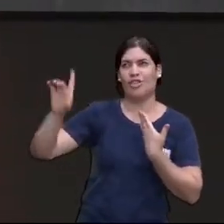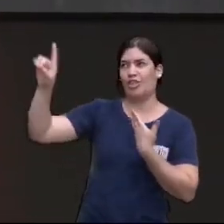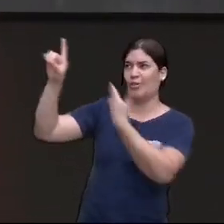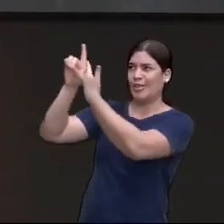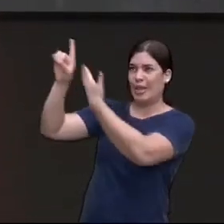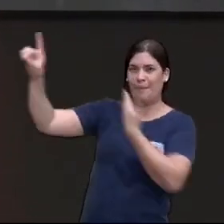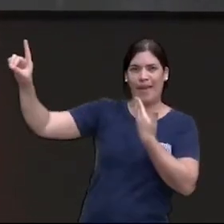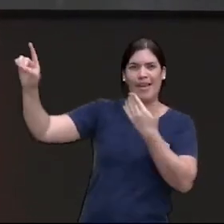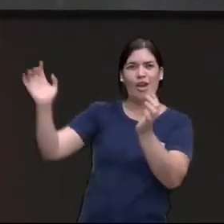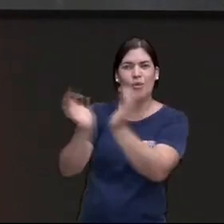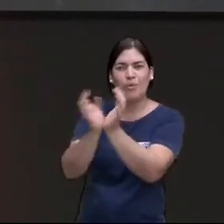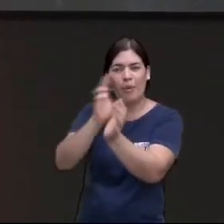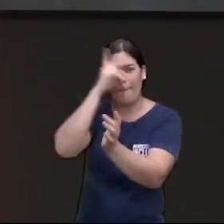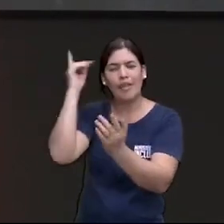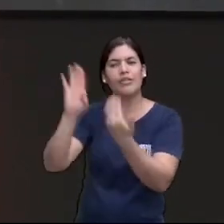e das pessoas,